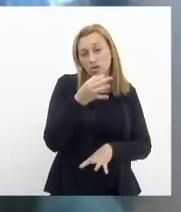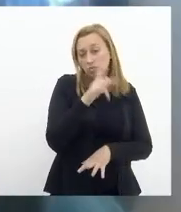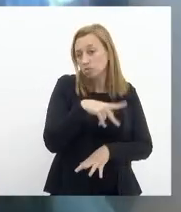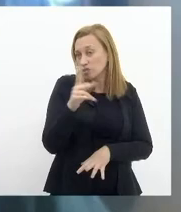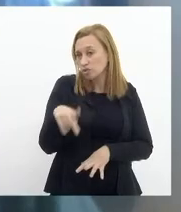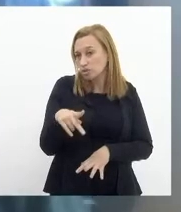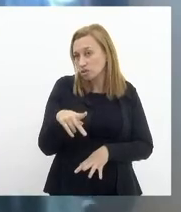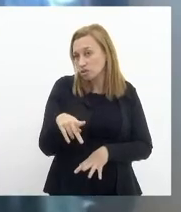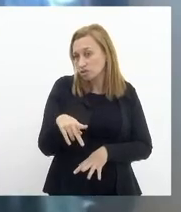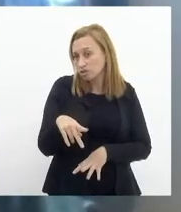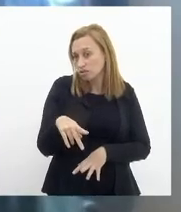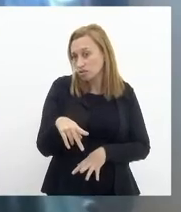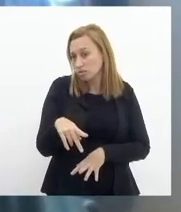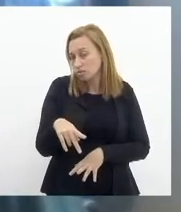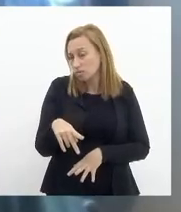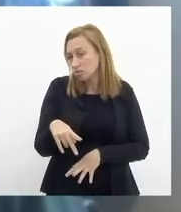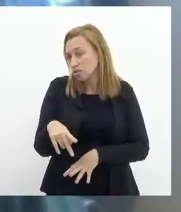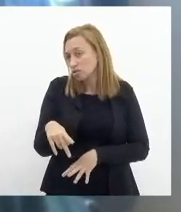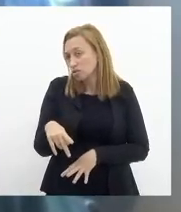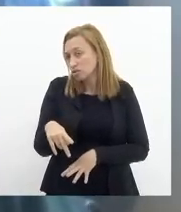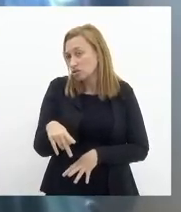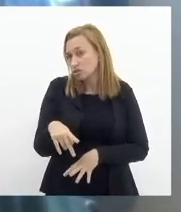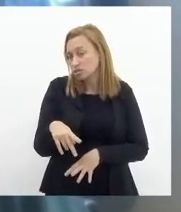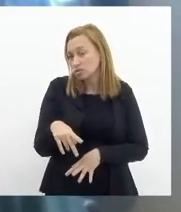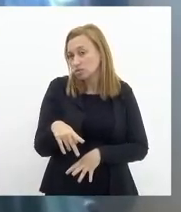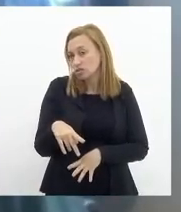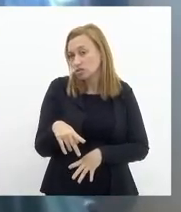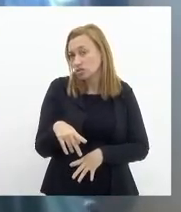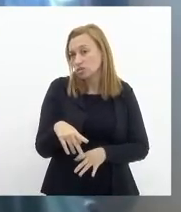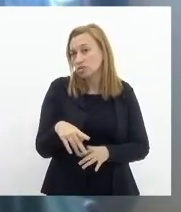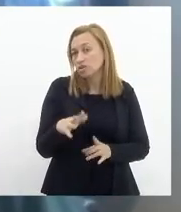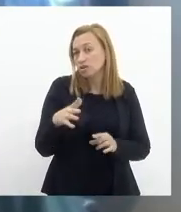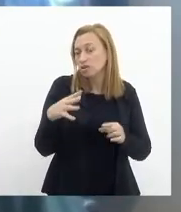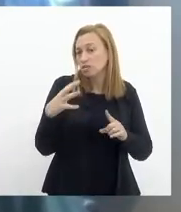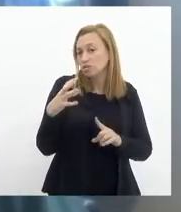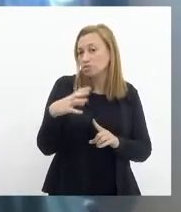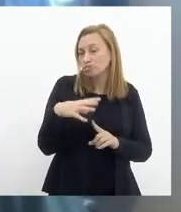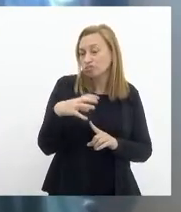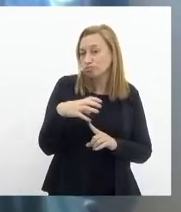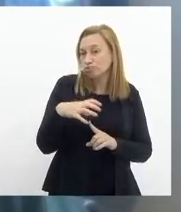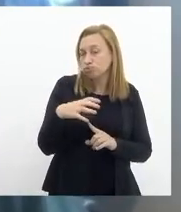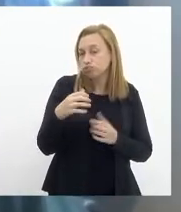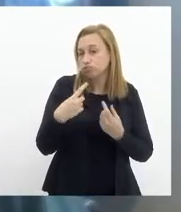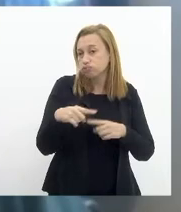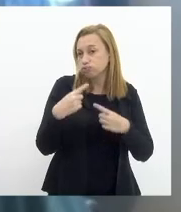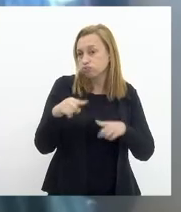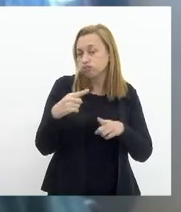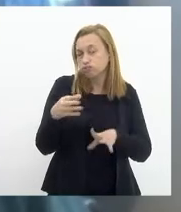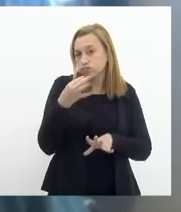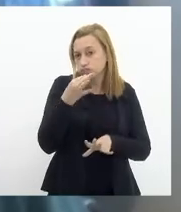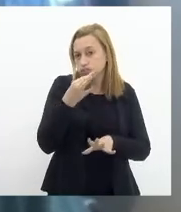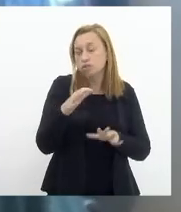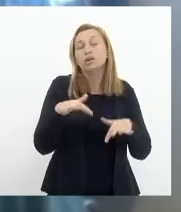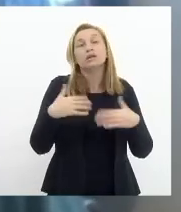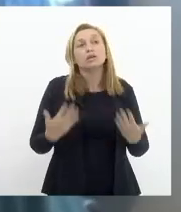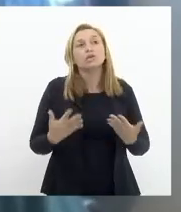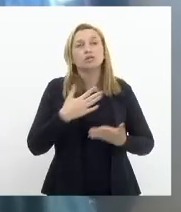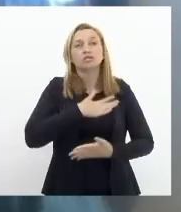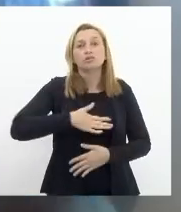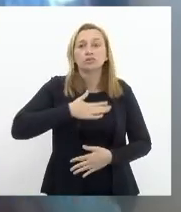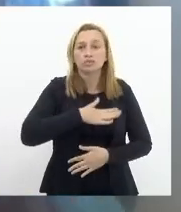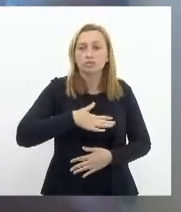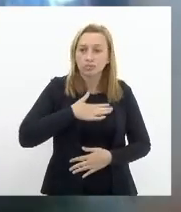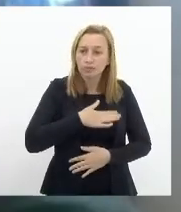veda as reprimendas ou censuras ou perseguições por causa da opinião então eu gostaria